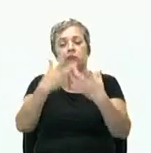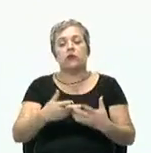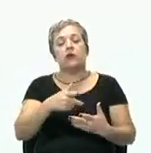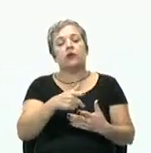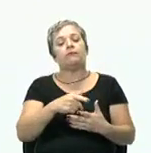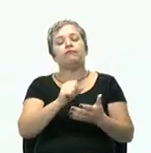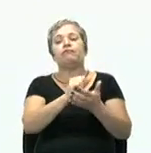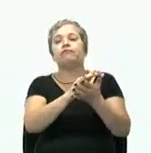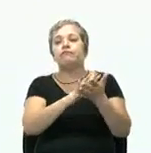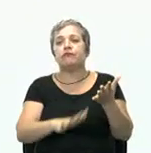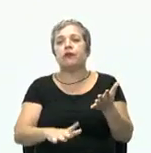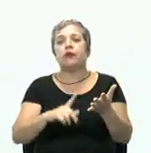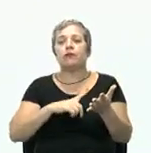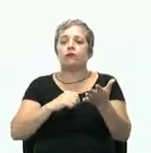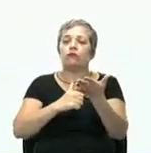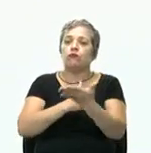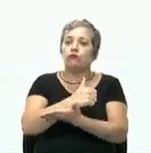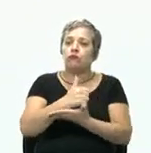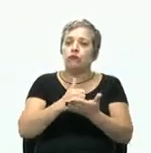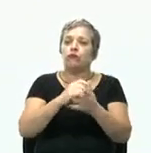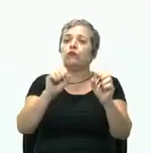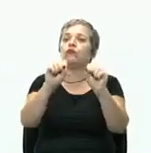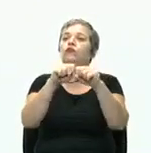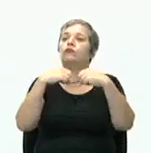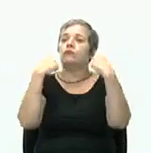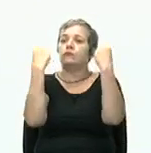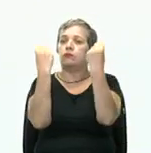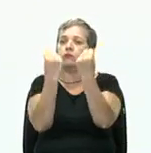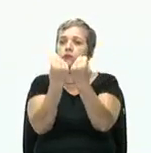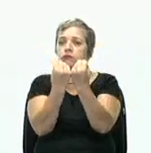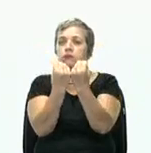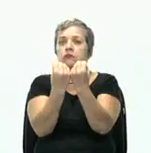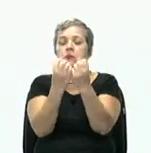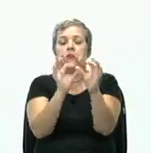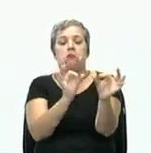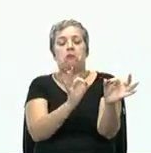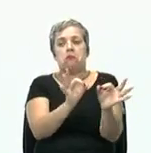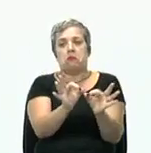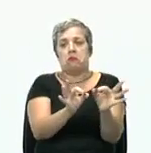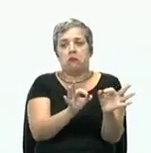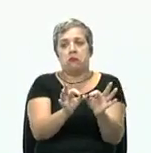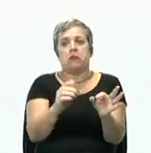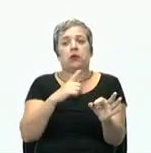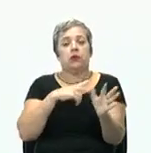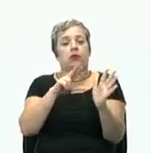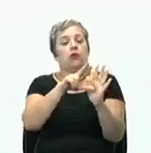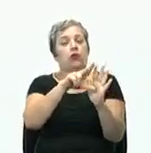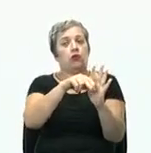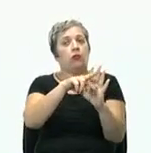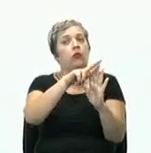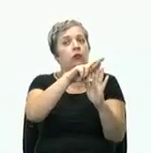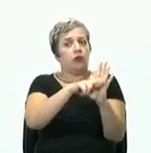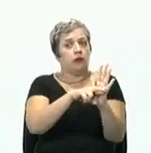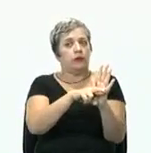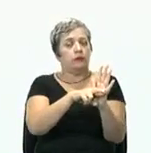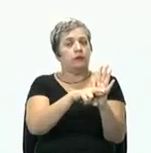burocracia é uma estrutura social legalmente organizada, porque ele tem normas e regulamentos.